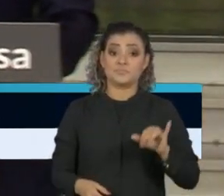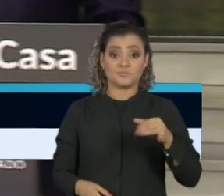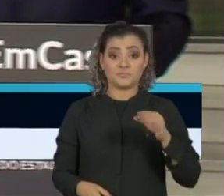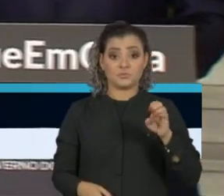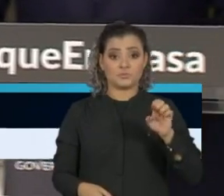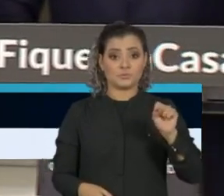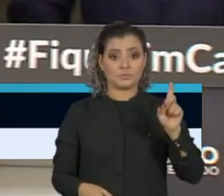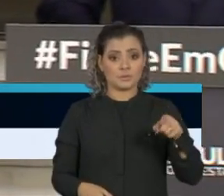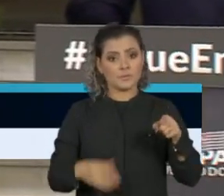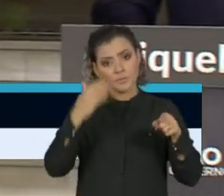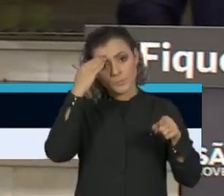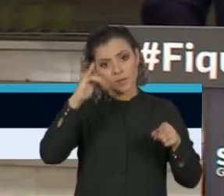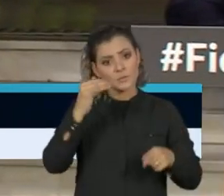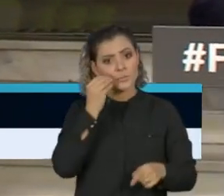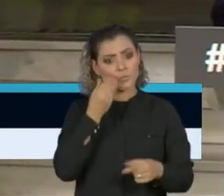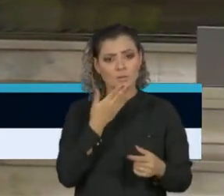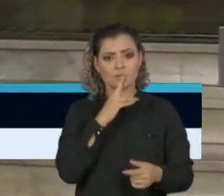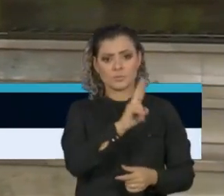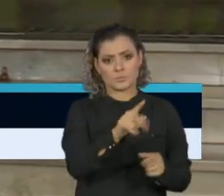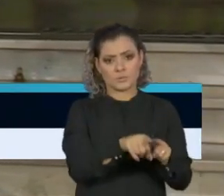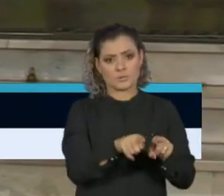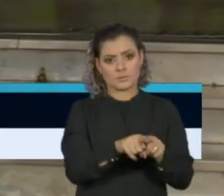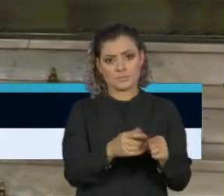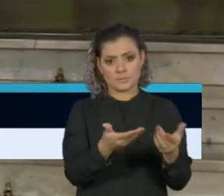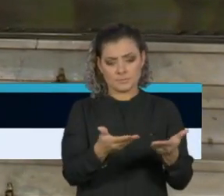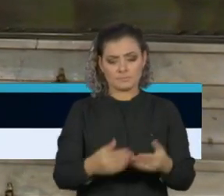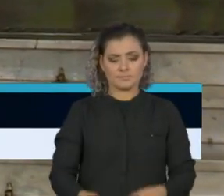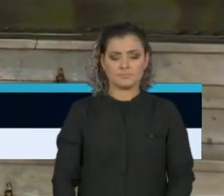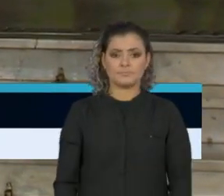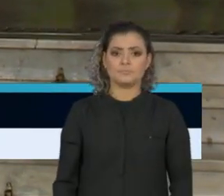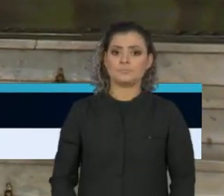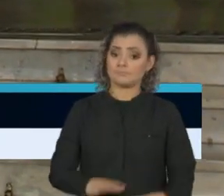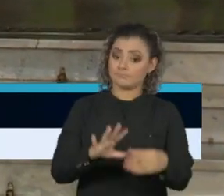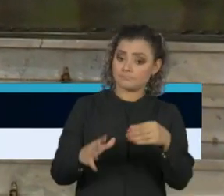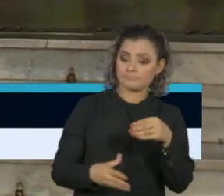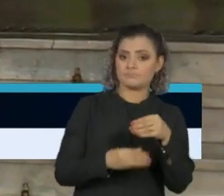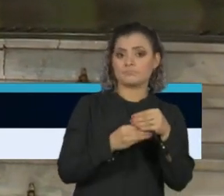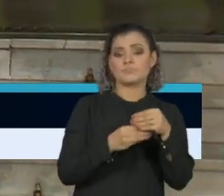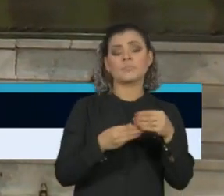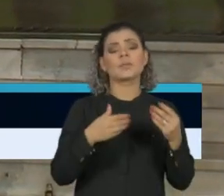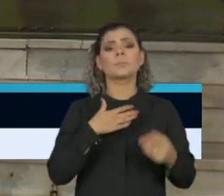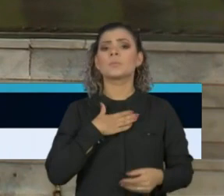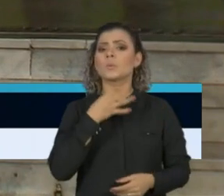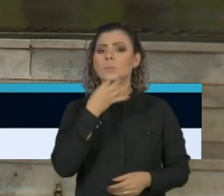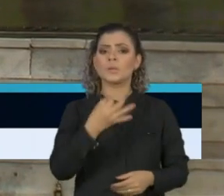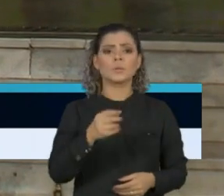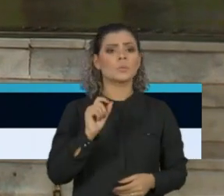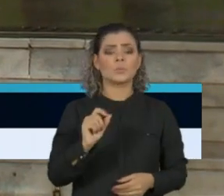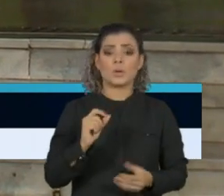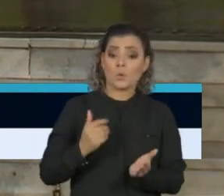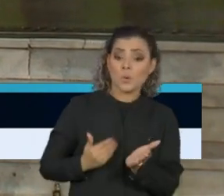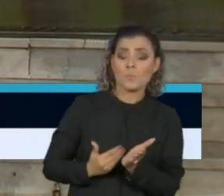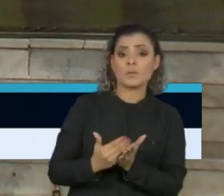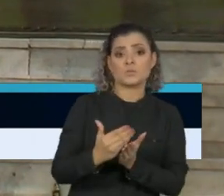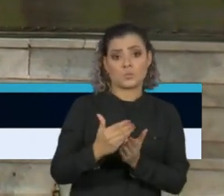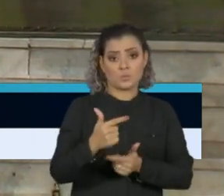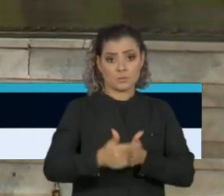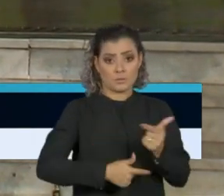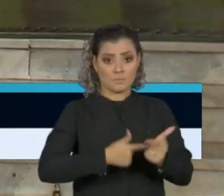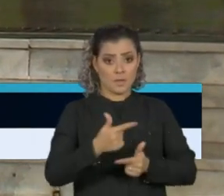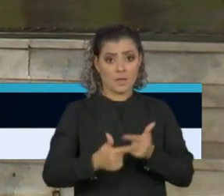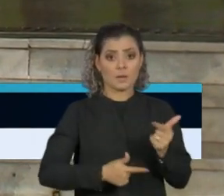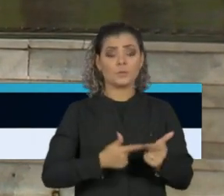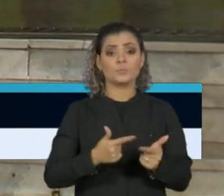Muito obrigado pela oportunidade de responder esta pergunta. Eu diria que desde o início do nosso mandato,